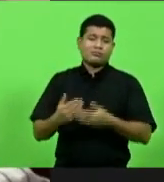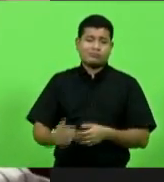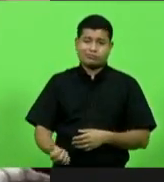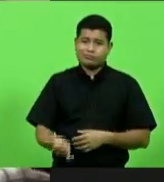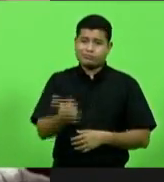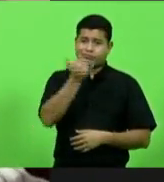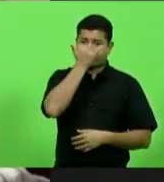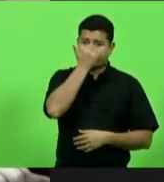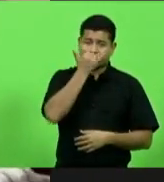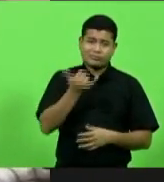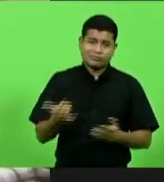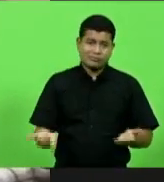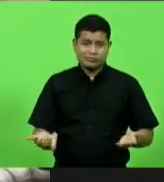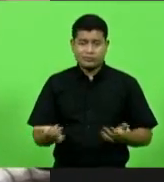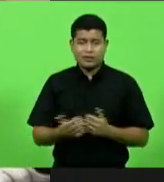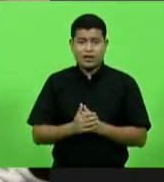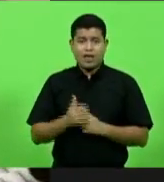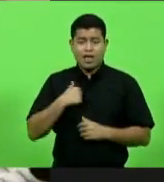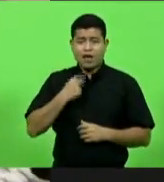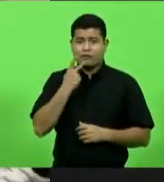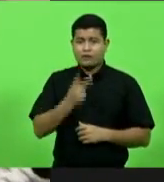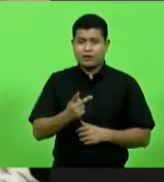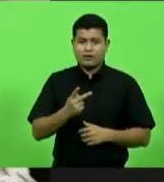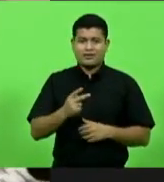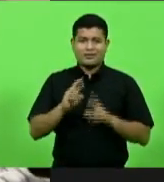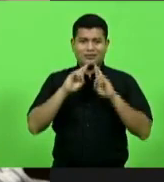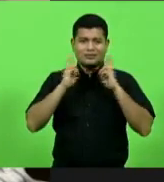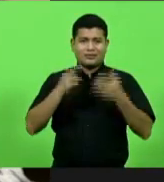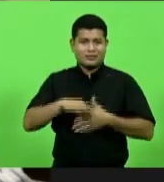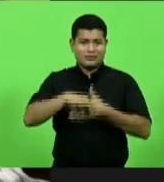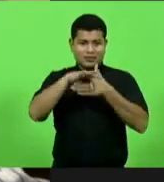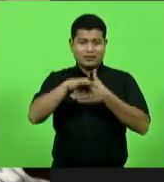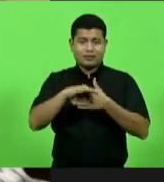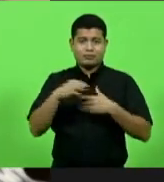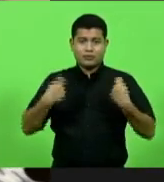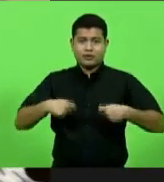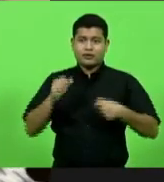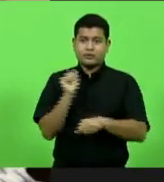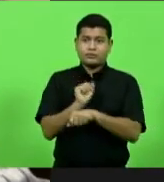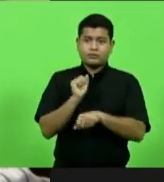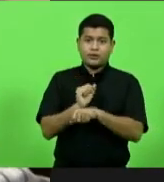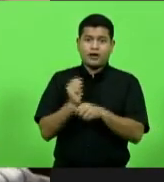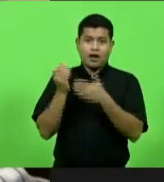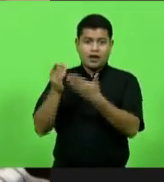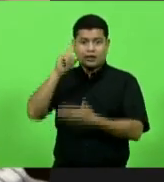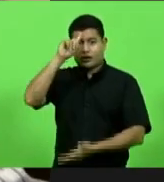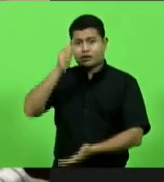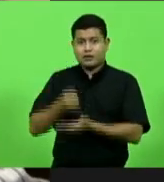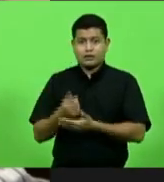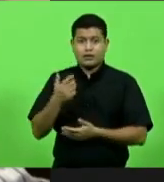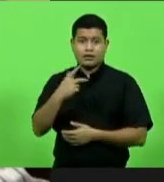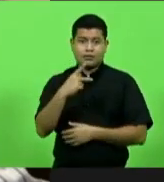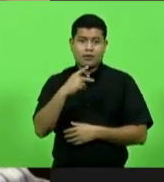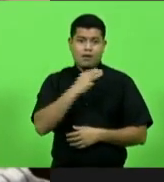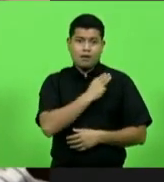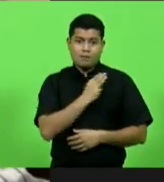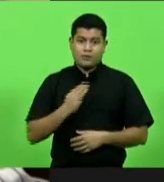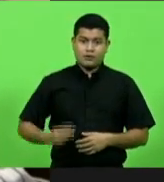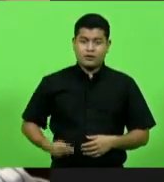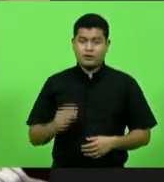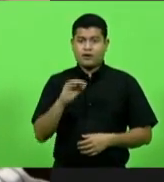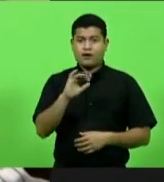Eu disse na reunião de líderes que a gente deve aguardar a decisão do ministro Fachin. Porque se o ministro Fachin